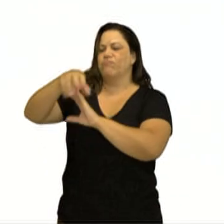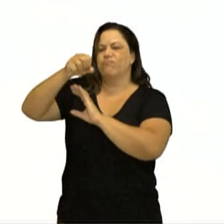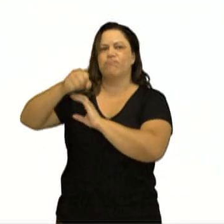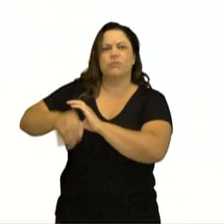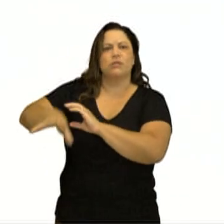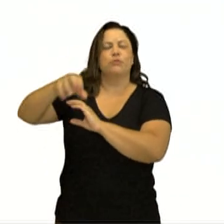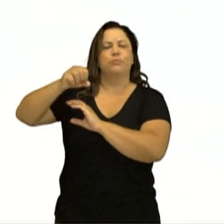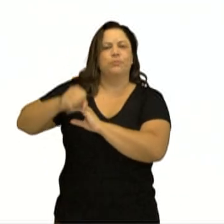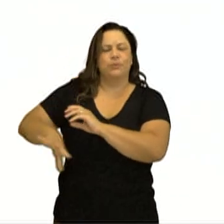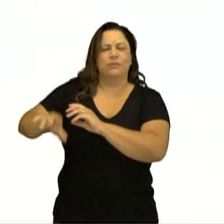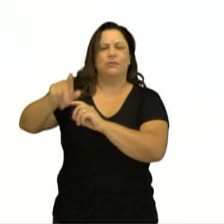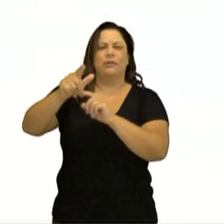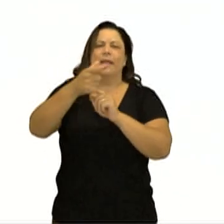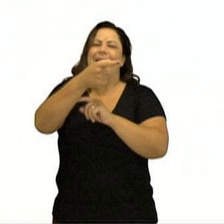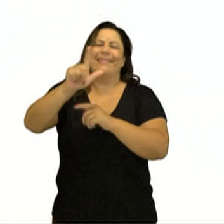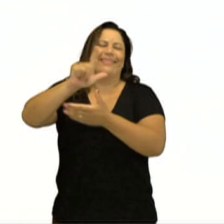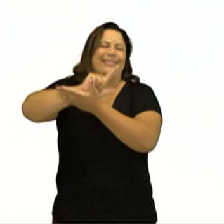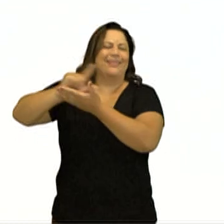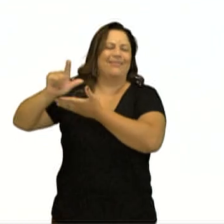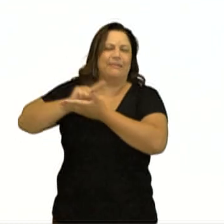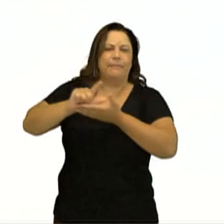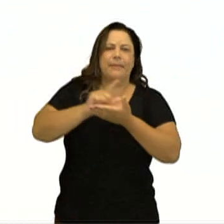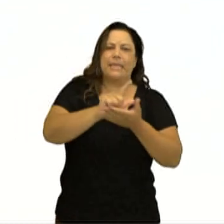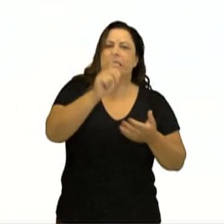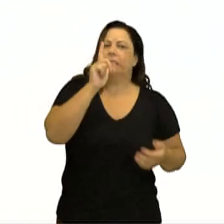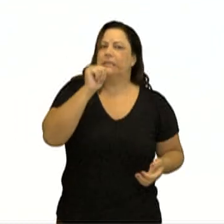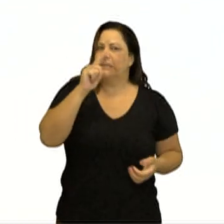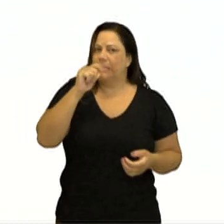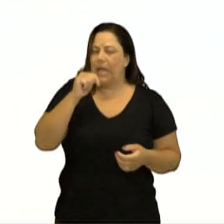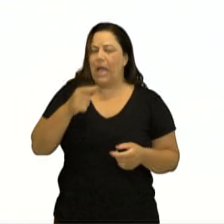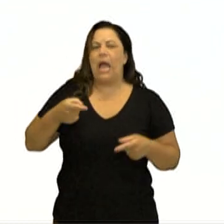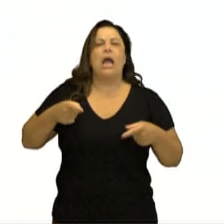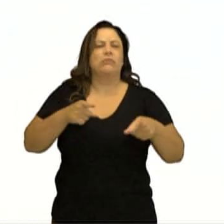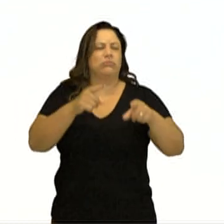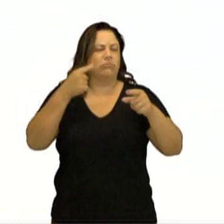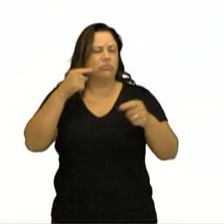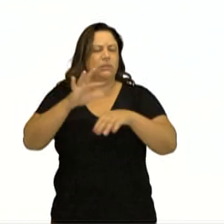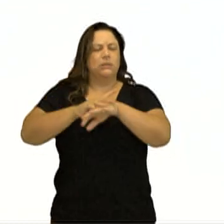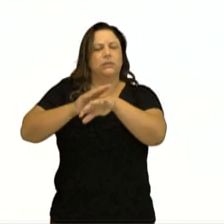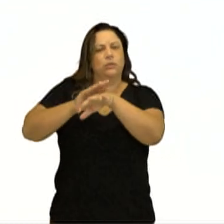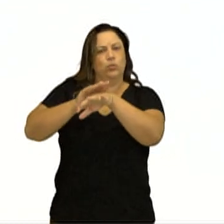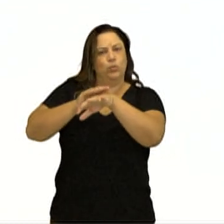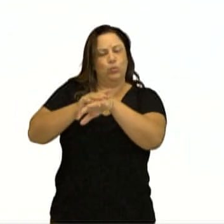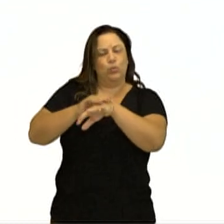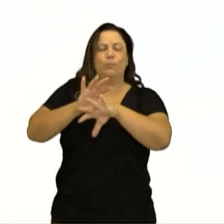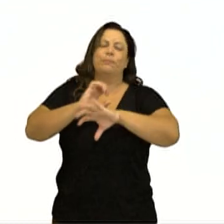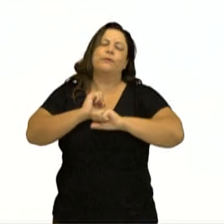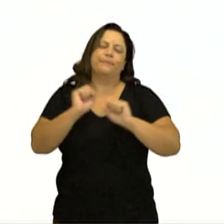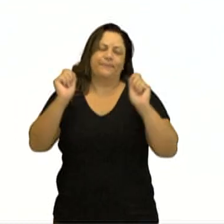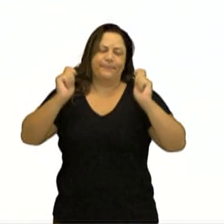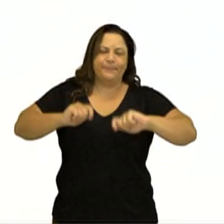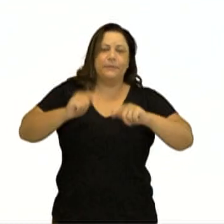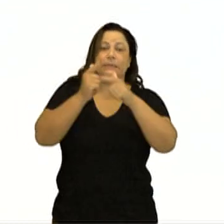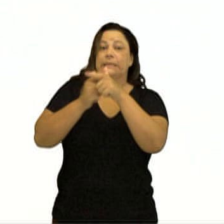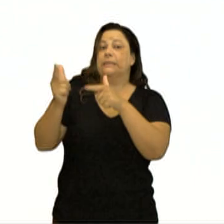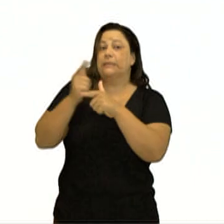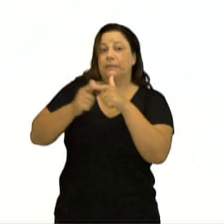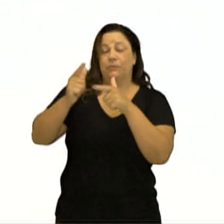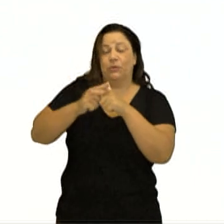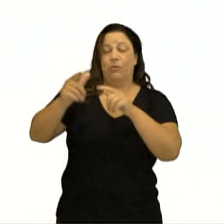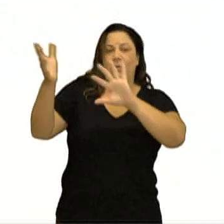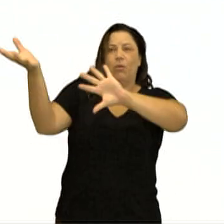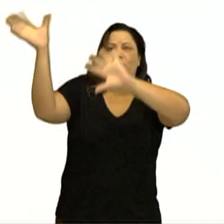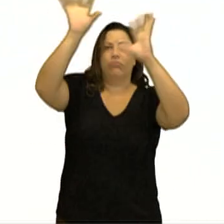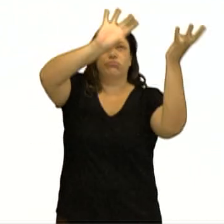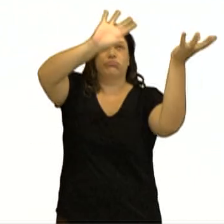não tratamento do cenamento básico que provocam doenças, provocam alterações climáticas.